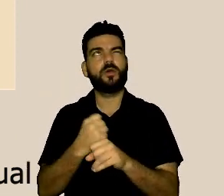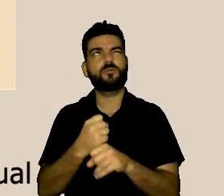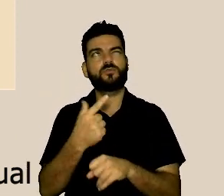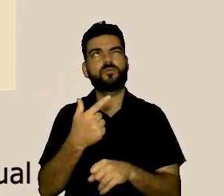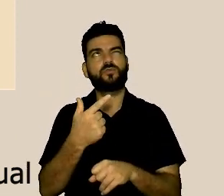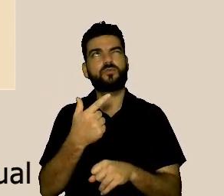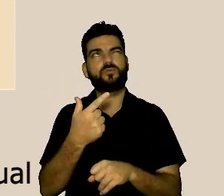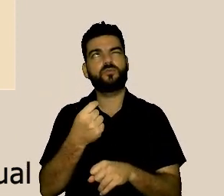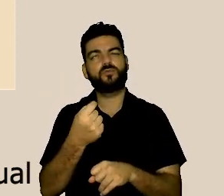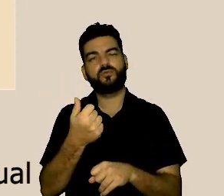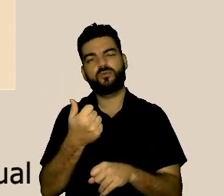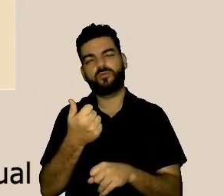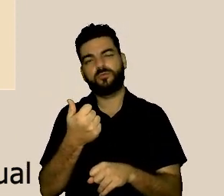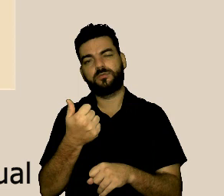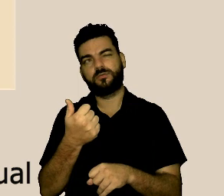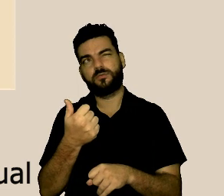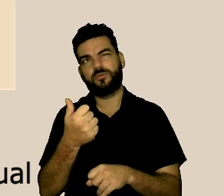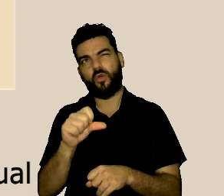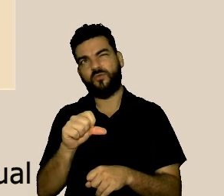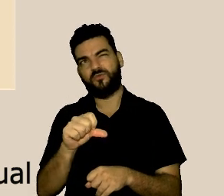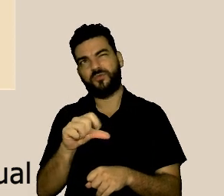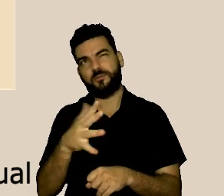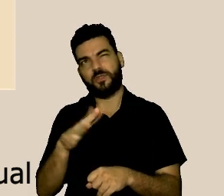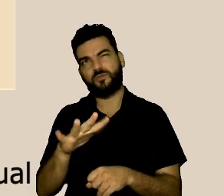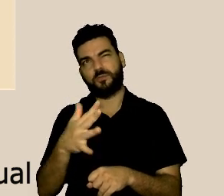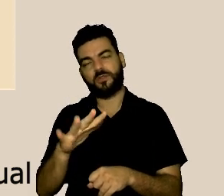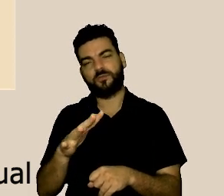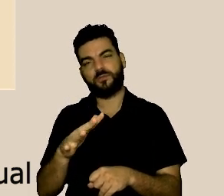e dizem que a doutora